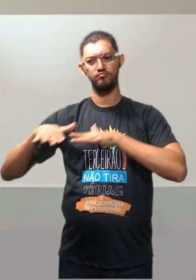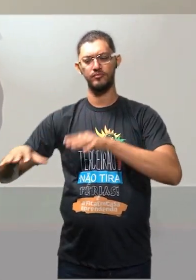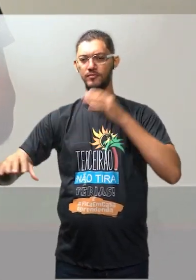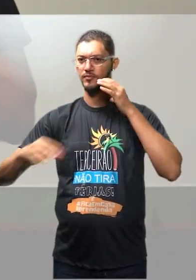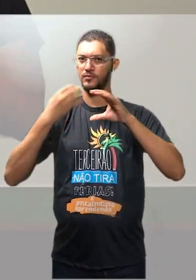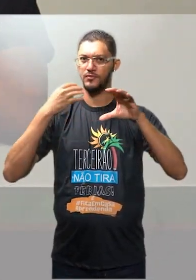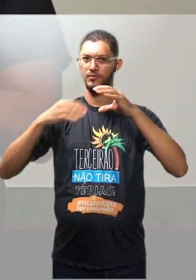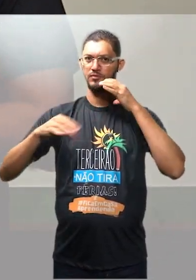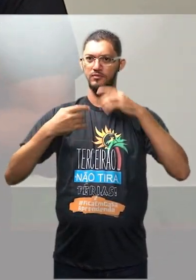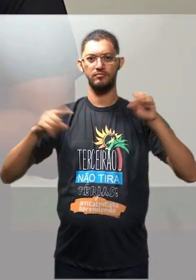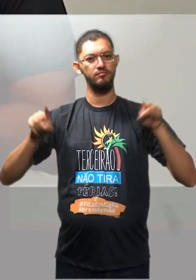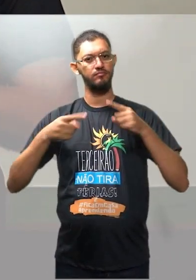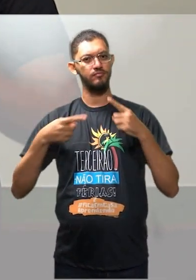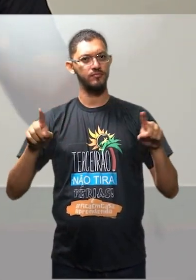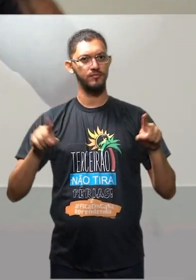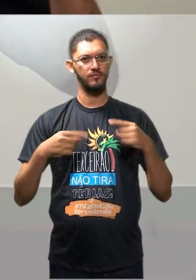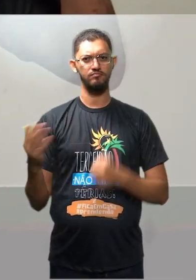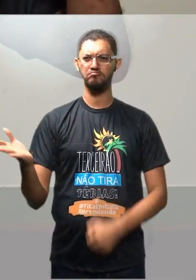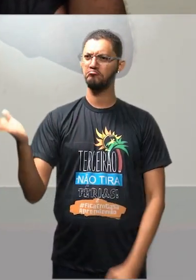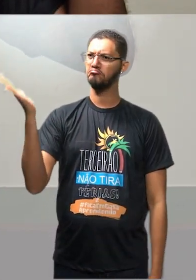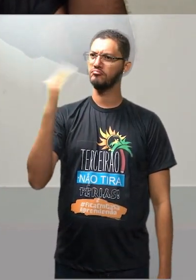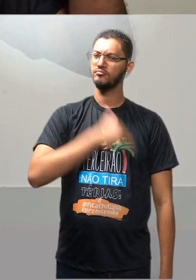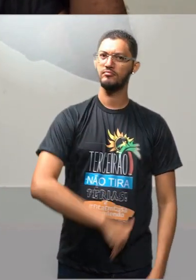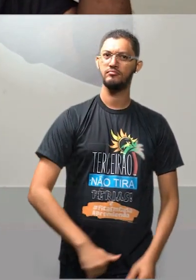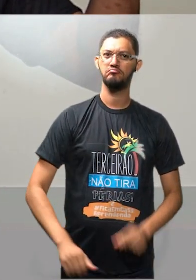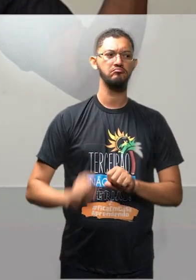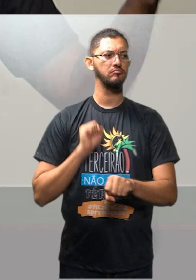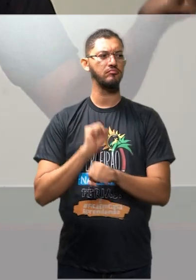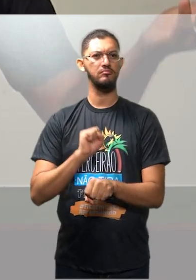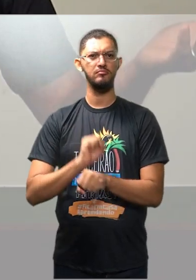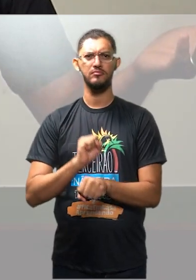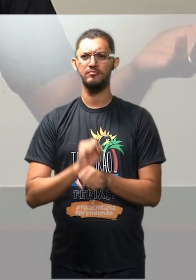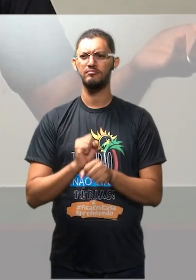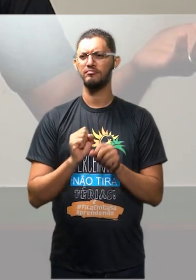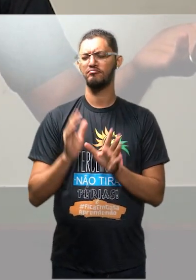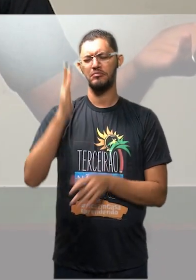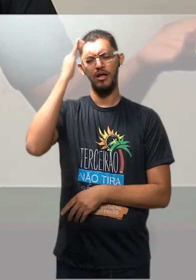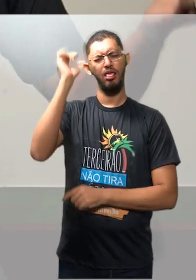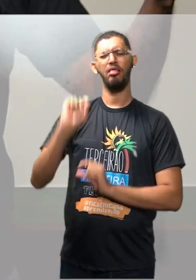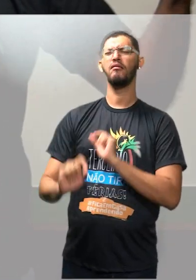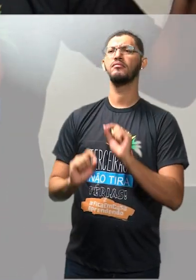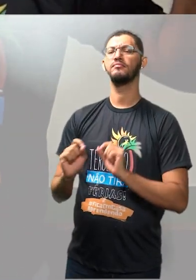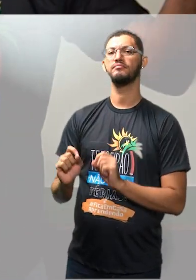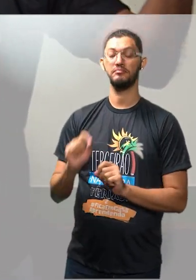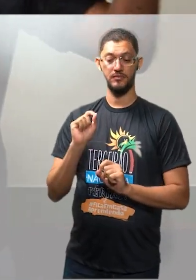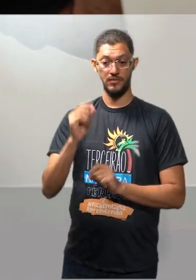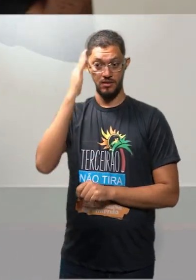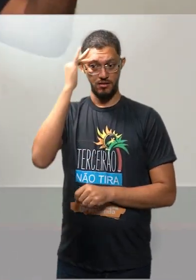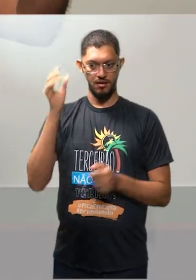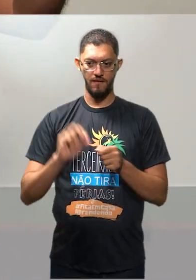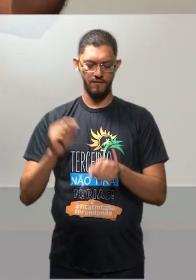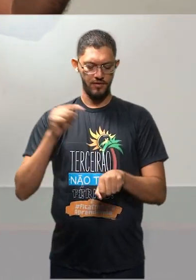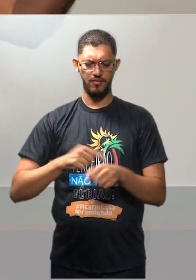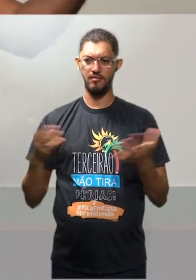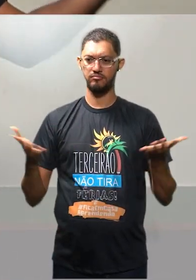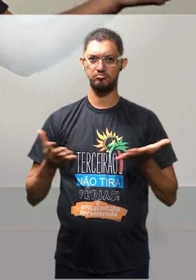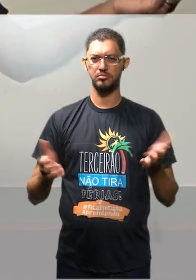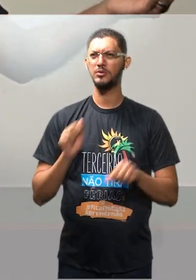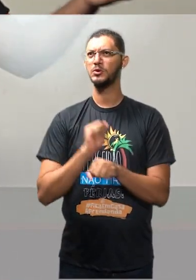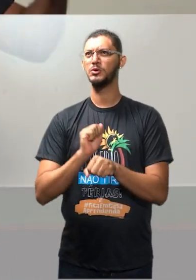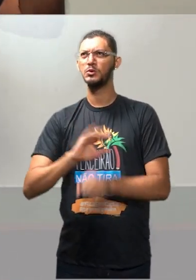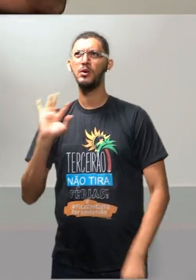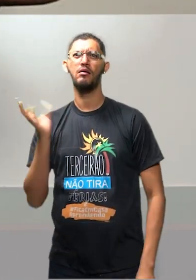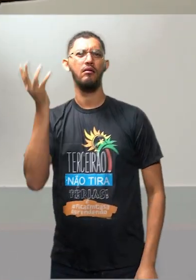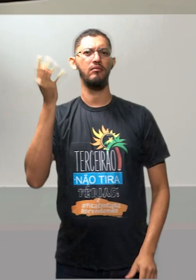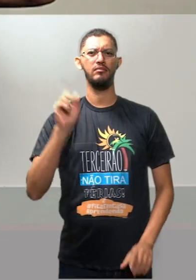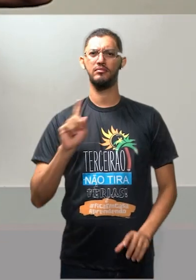cantando e seguindo a canção Vem e vamos embora, que esperar não é saber Quem sabe faz a hora, não espera